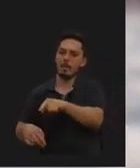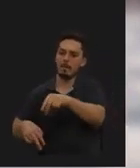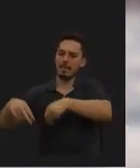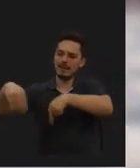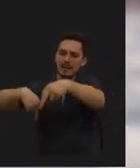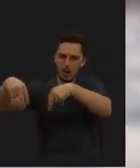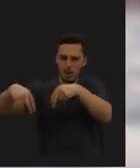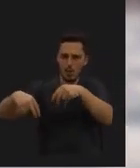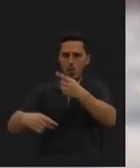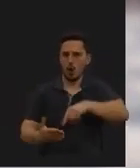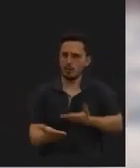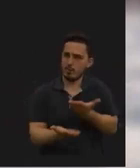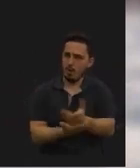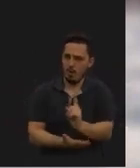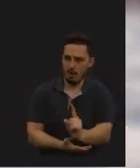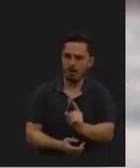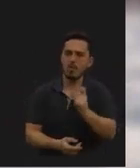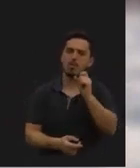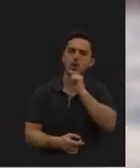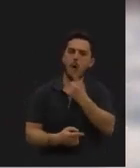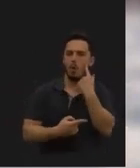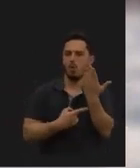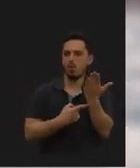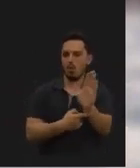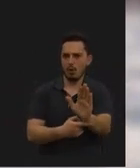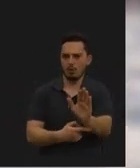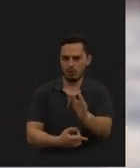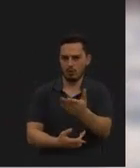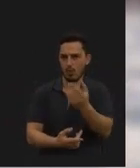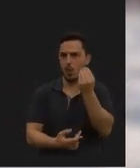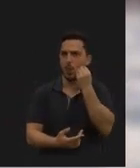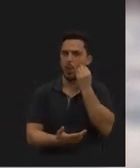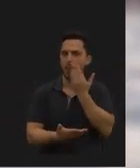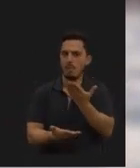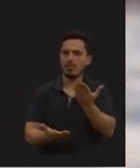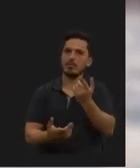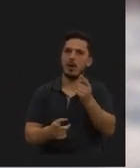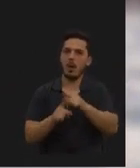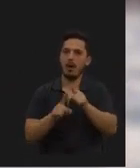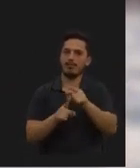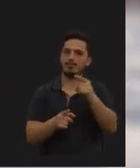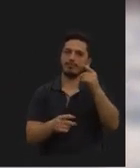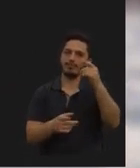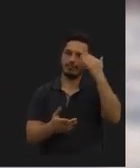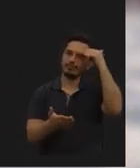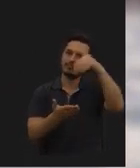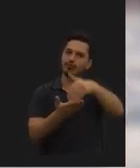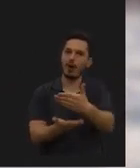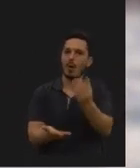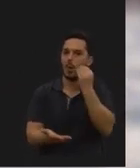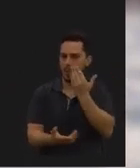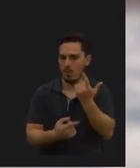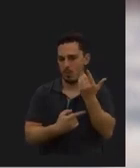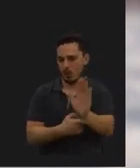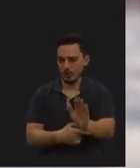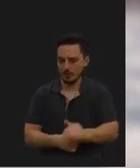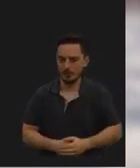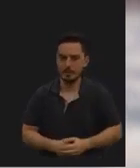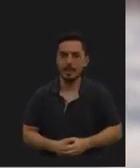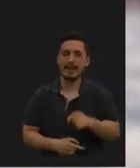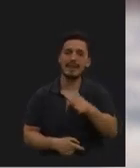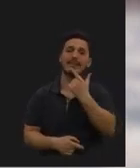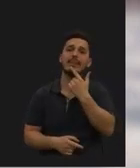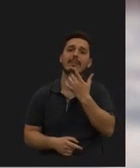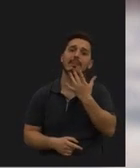mostrar como é que isto se ficaria, Francisco, pronto, e isto